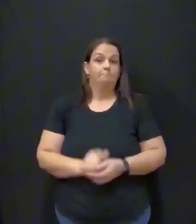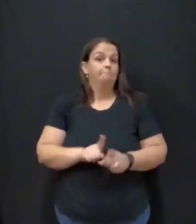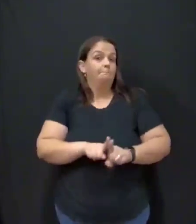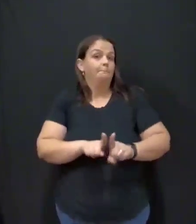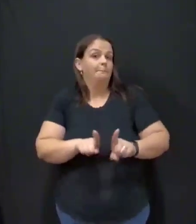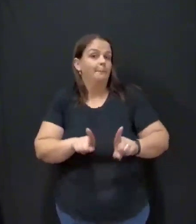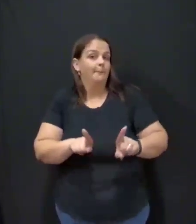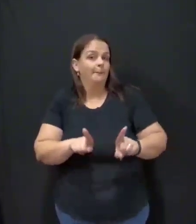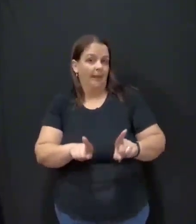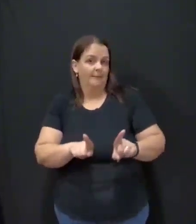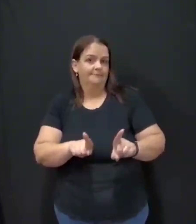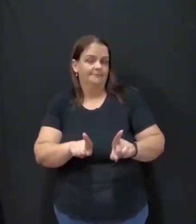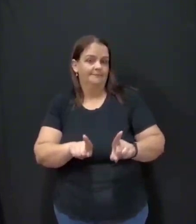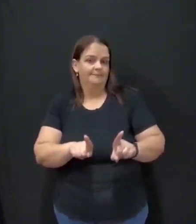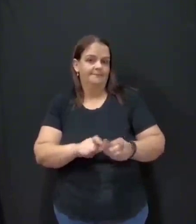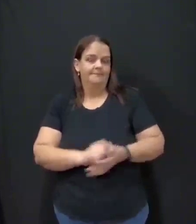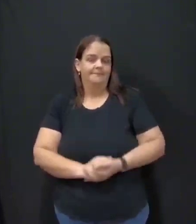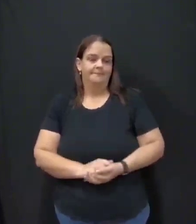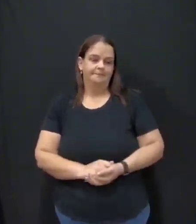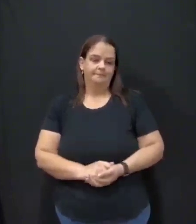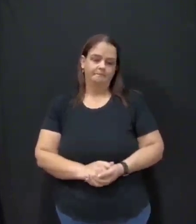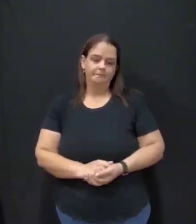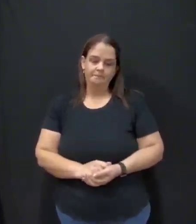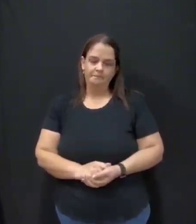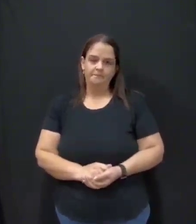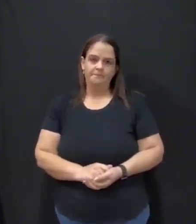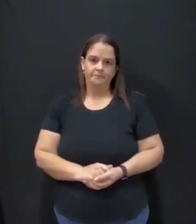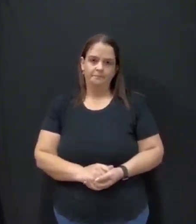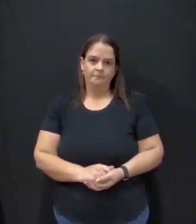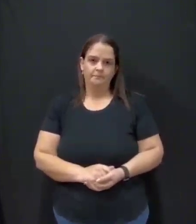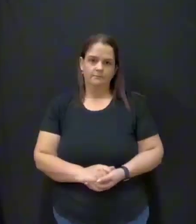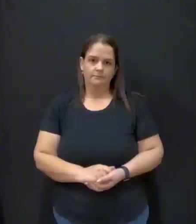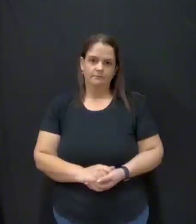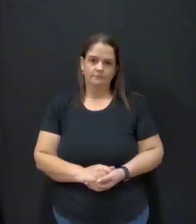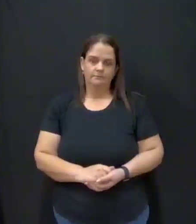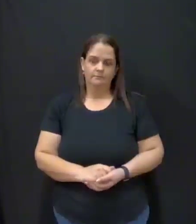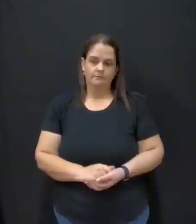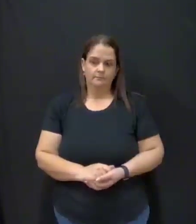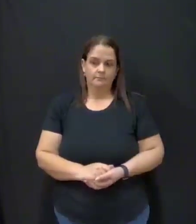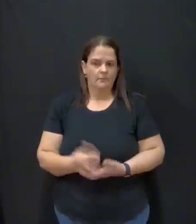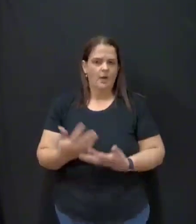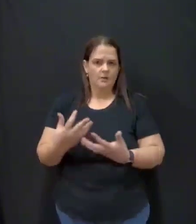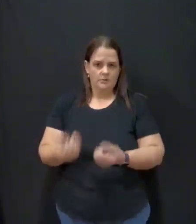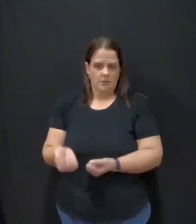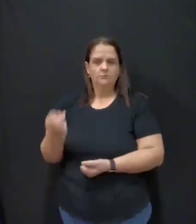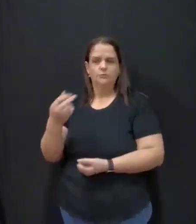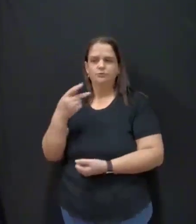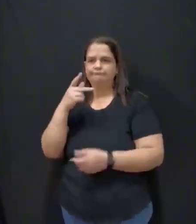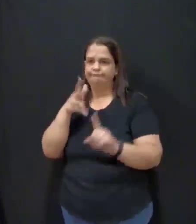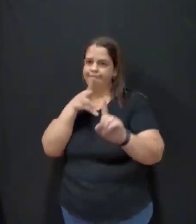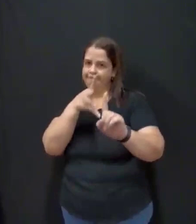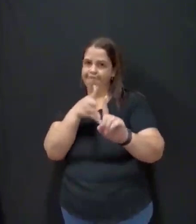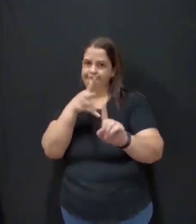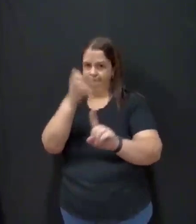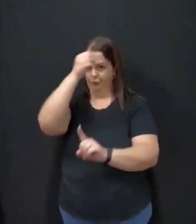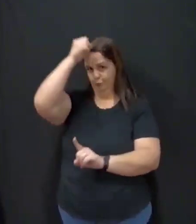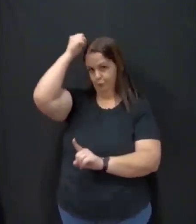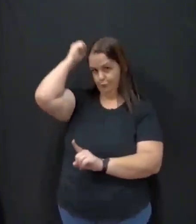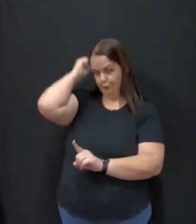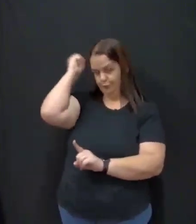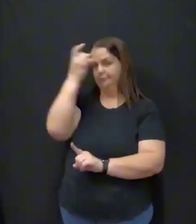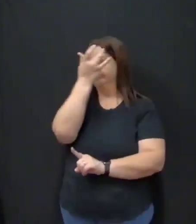Mas, vale a reprimenda do nobre vereador, aqui, Chumbinho, para que...